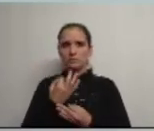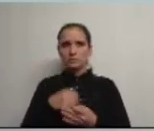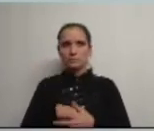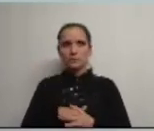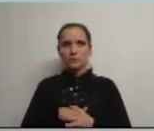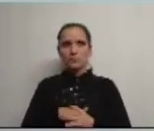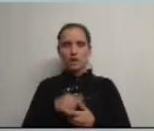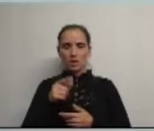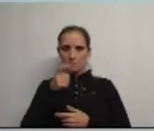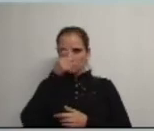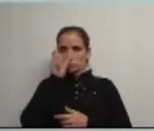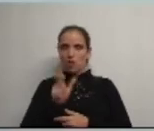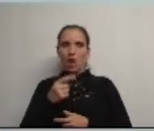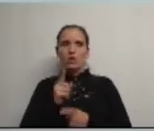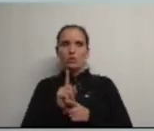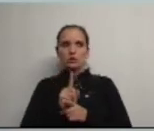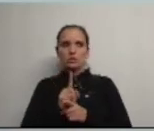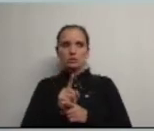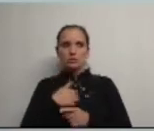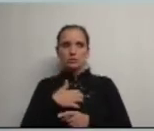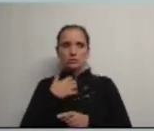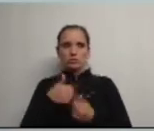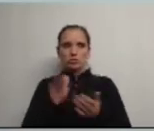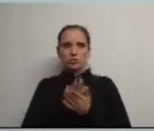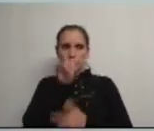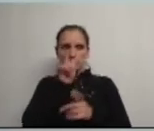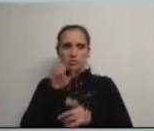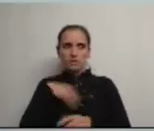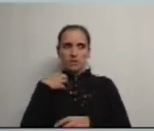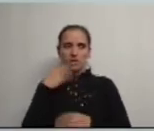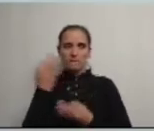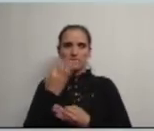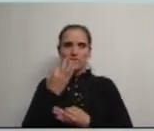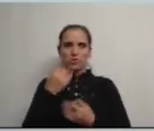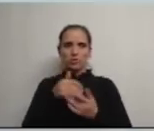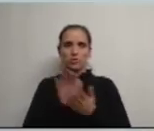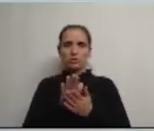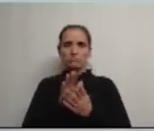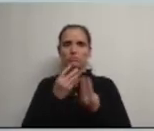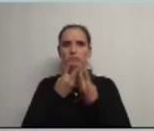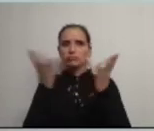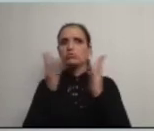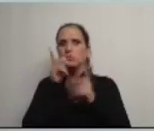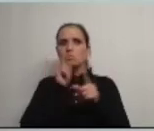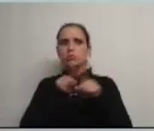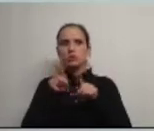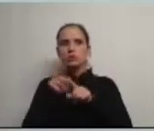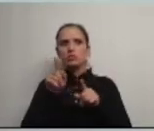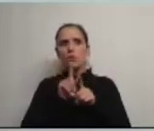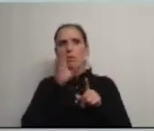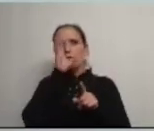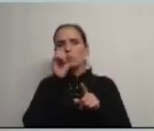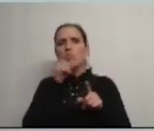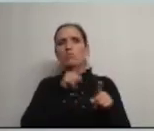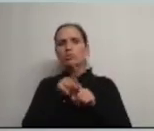isto é pessoal eu sinto uma coisa todos nós sentimos acho eu todo o leque político aqui presente nós estamos a ser governados